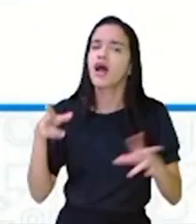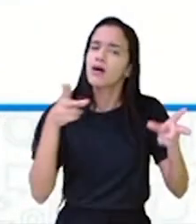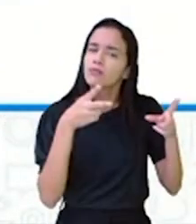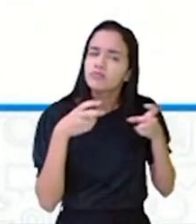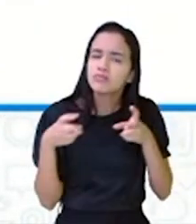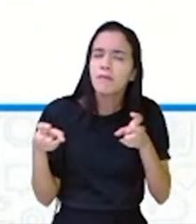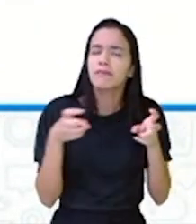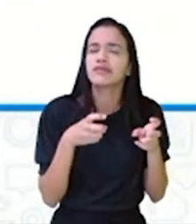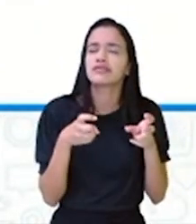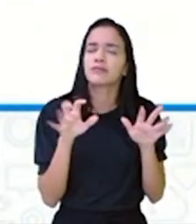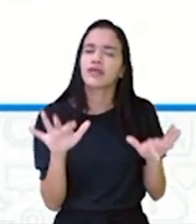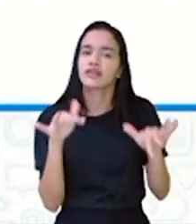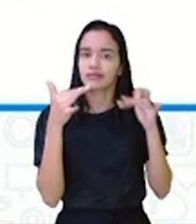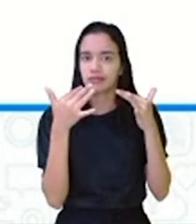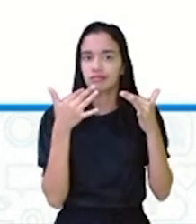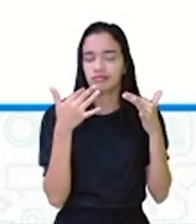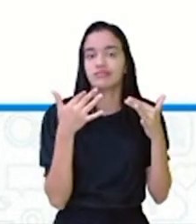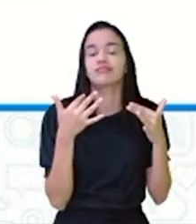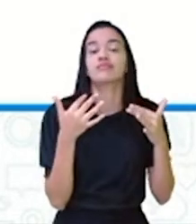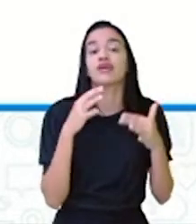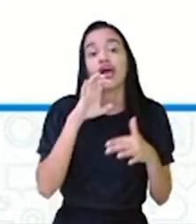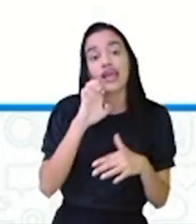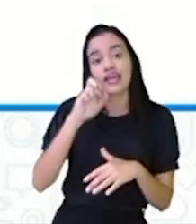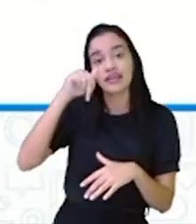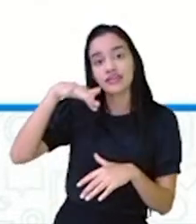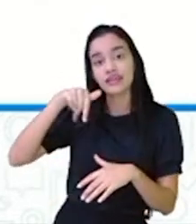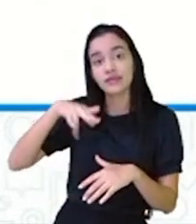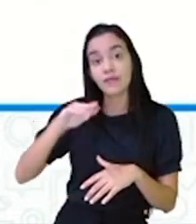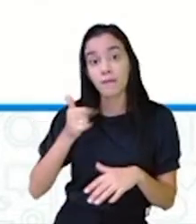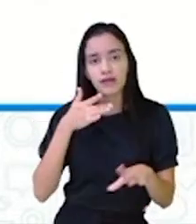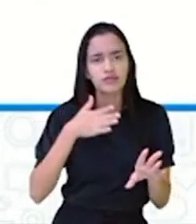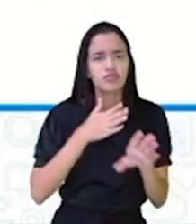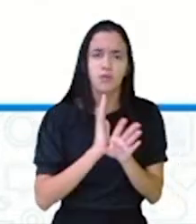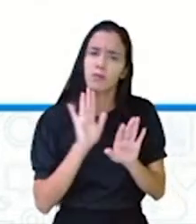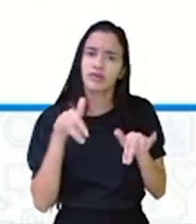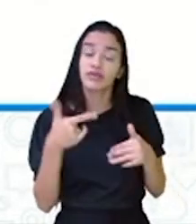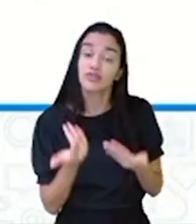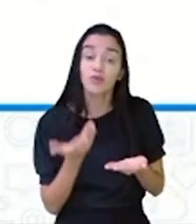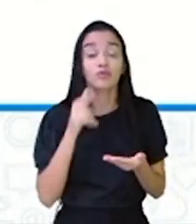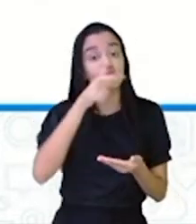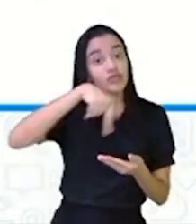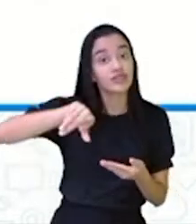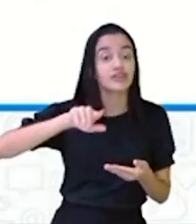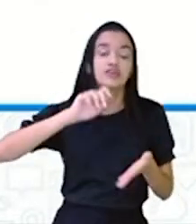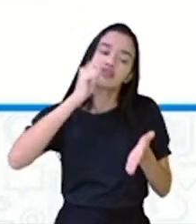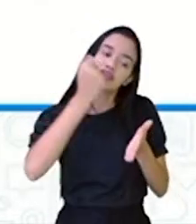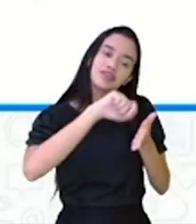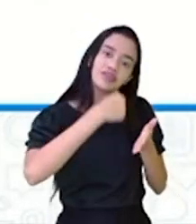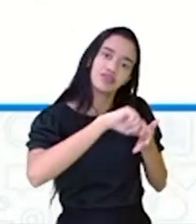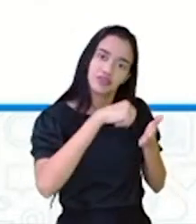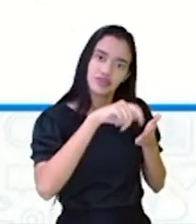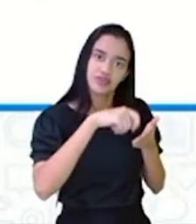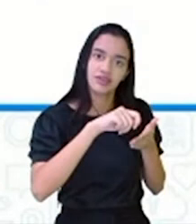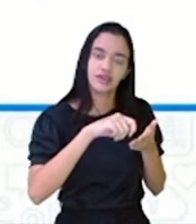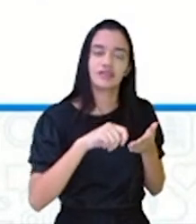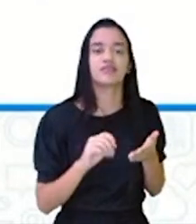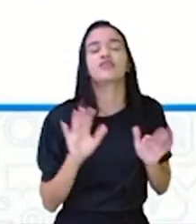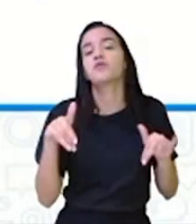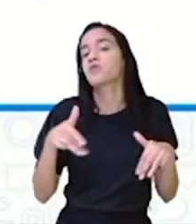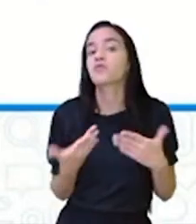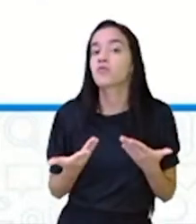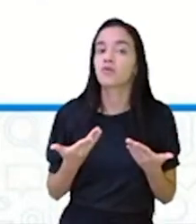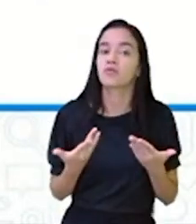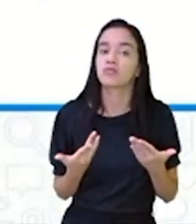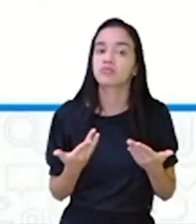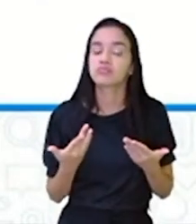Presta bem atenção no enigma para poder descobrir. Quando vocês descobrirem, vocês escrevam aí no caderno de vocês, qual